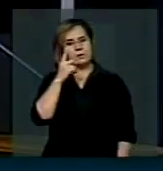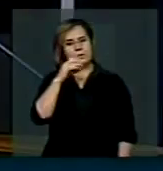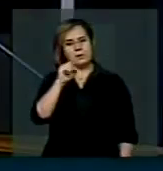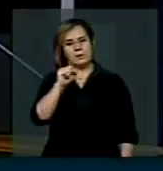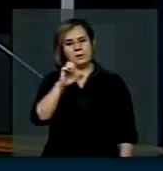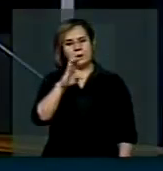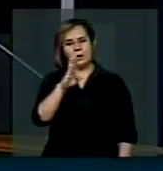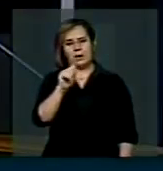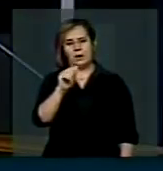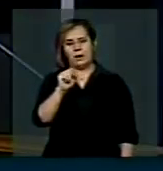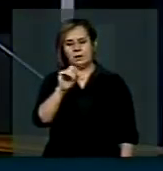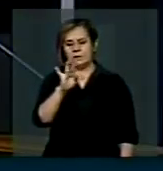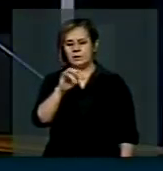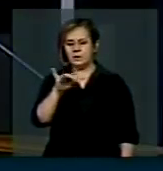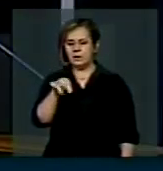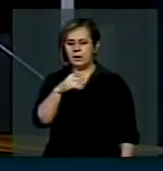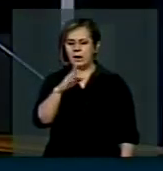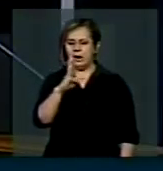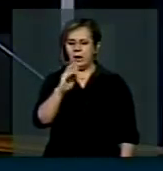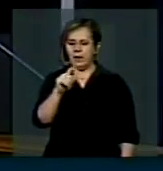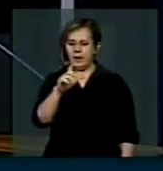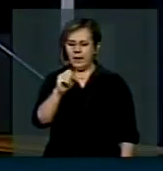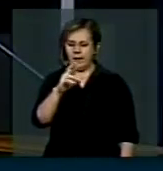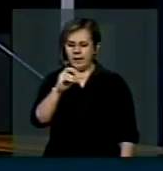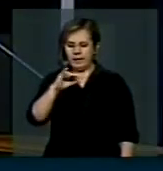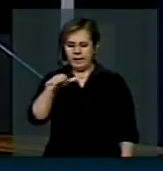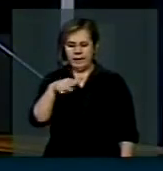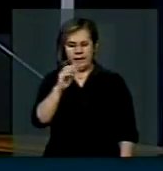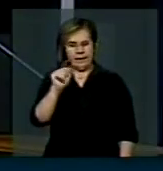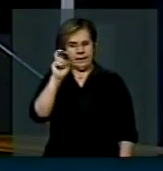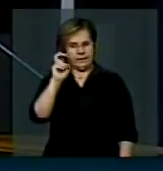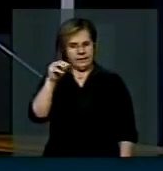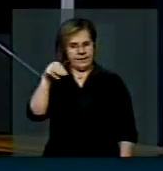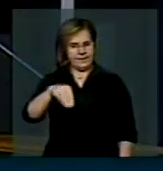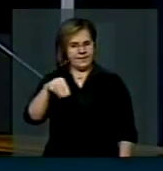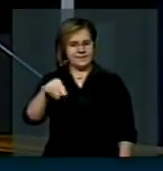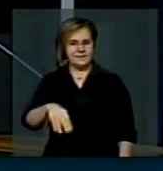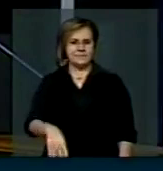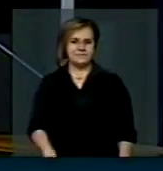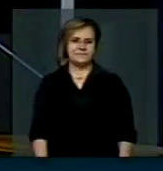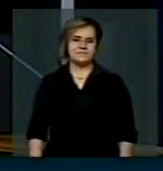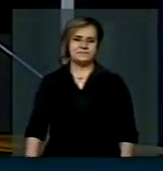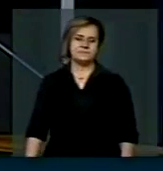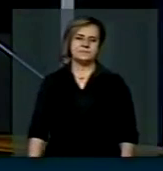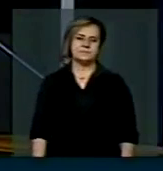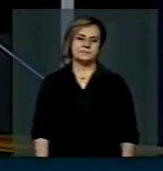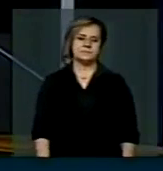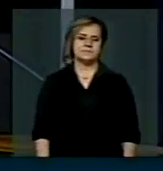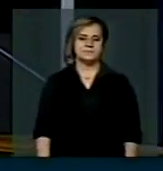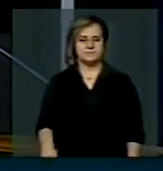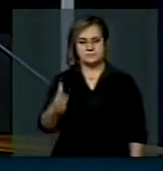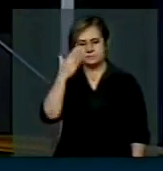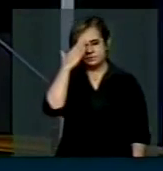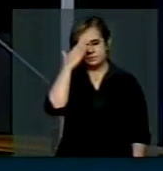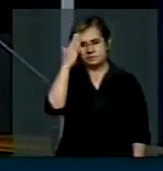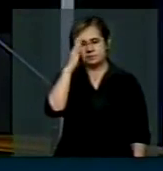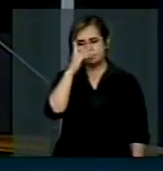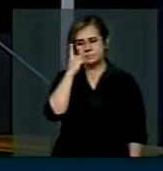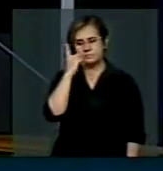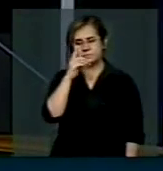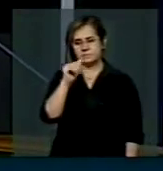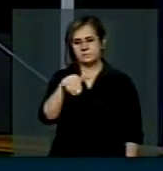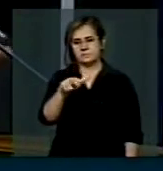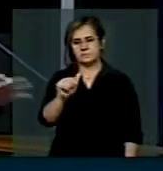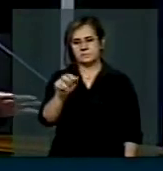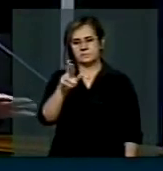Marcelo Bala Rocha, para fazer o seu pequeno expediente, o senhor tem cinco minutos prorrogados. Muito obrigado, deputado Amauri.